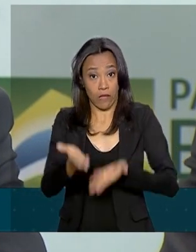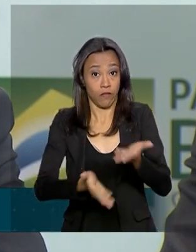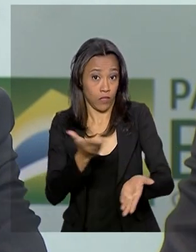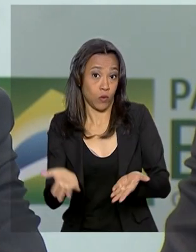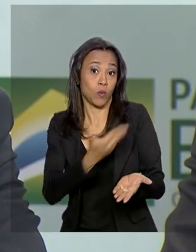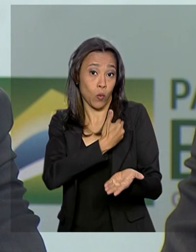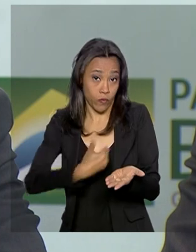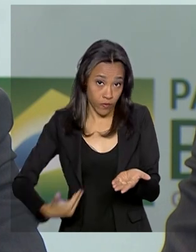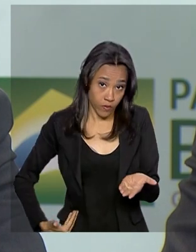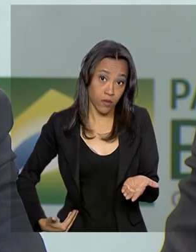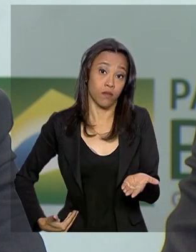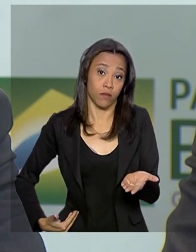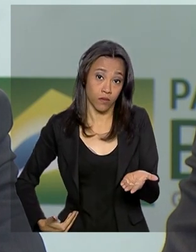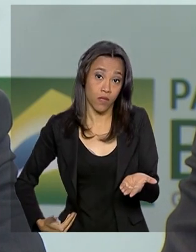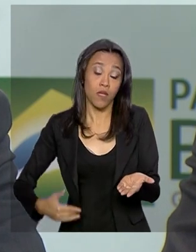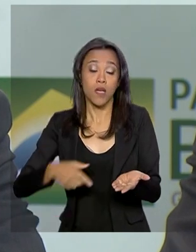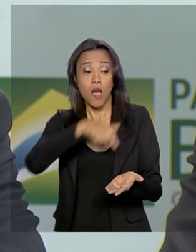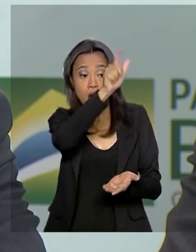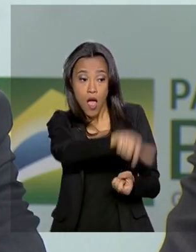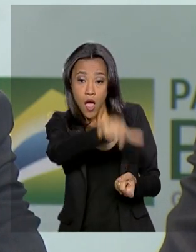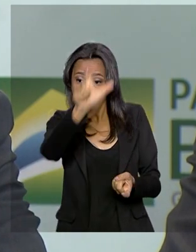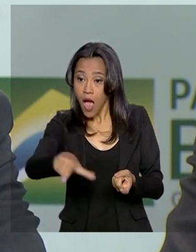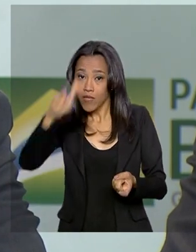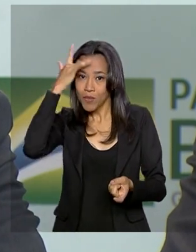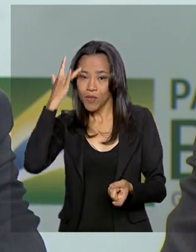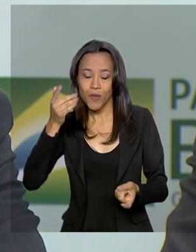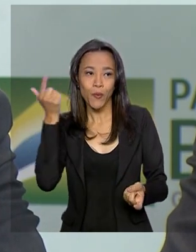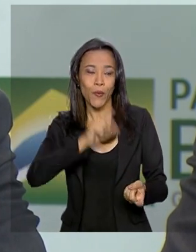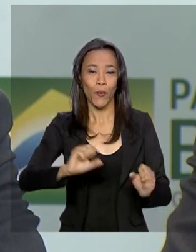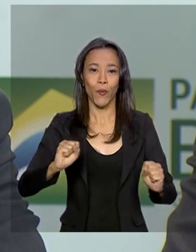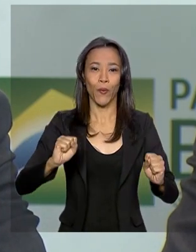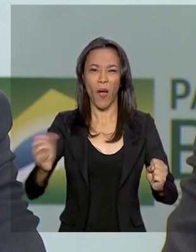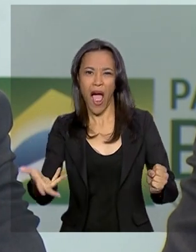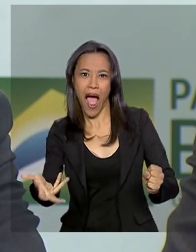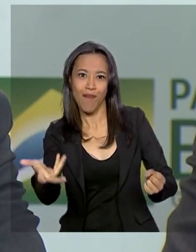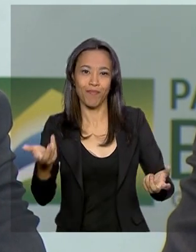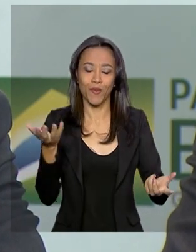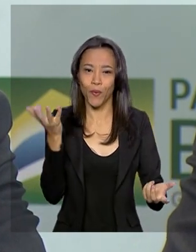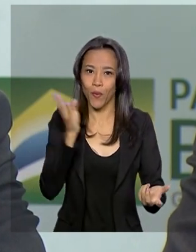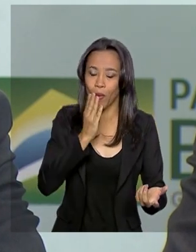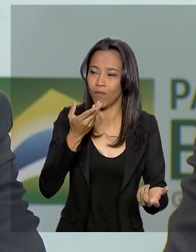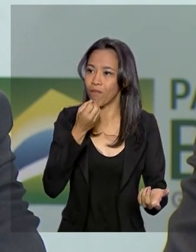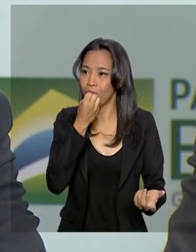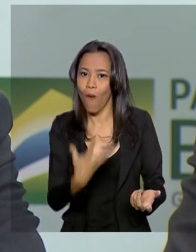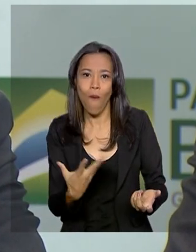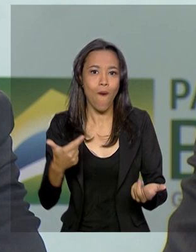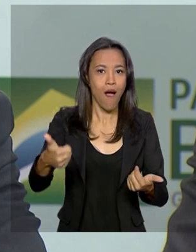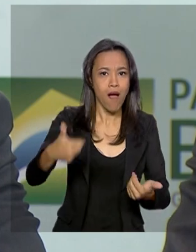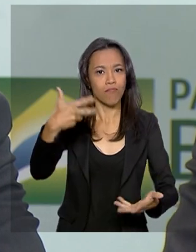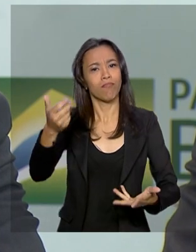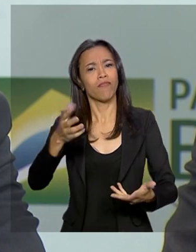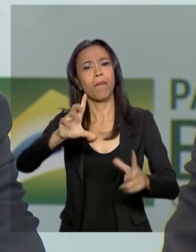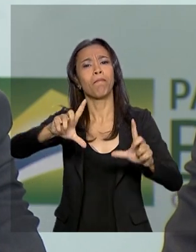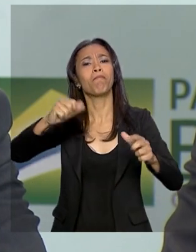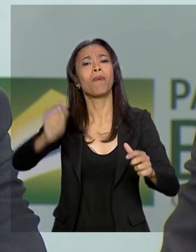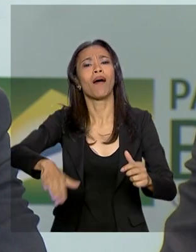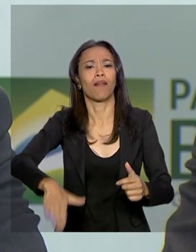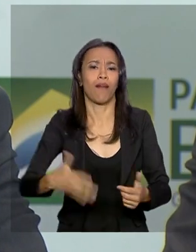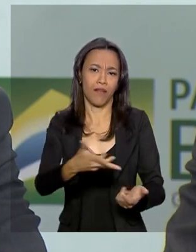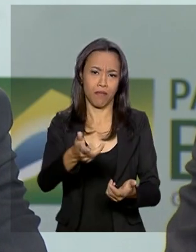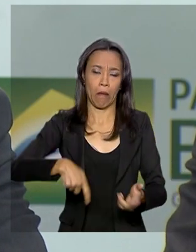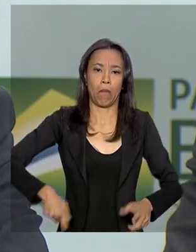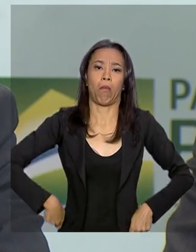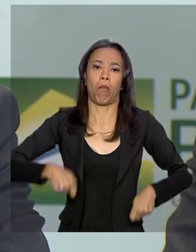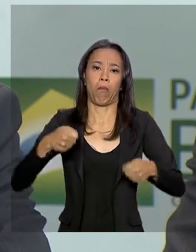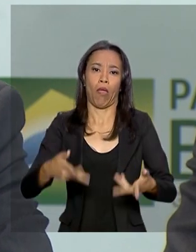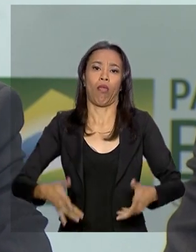o cidadão ganha em agilidade, o serviço fica mais barato para ele e